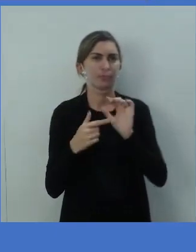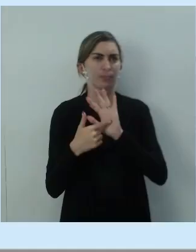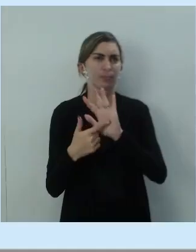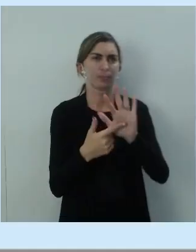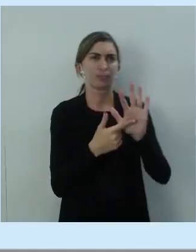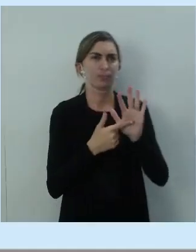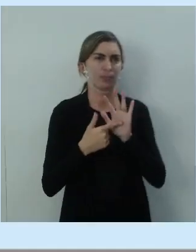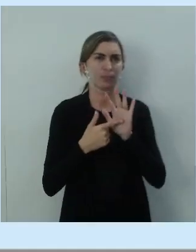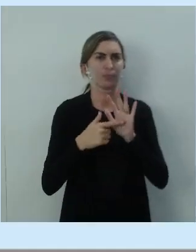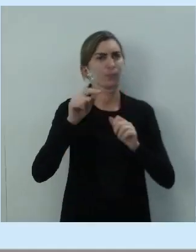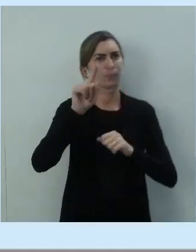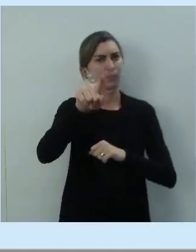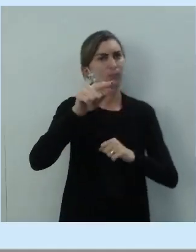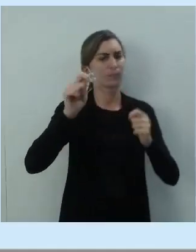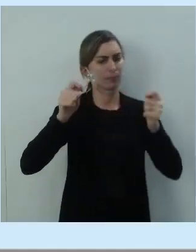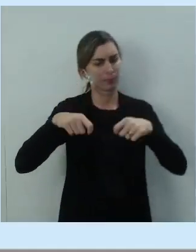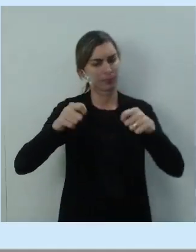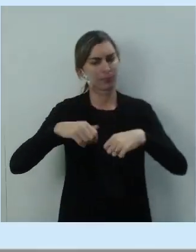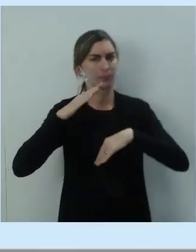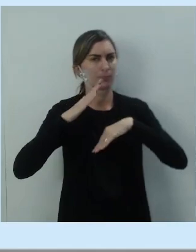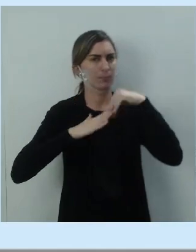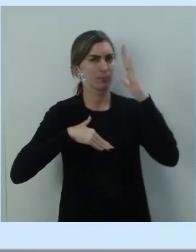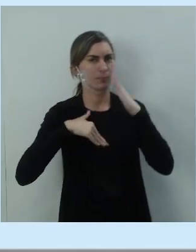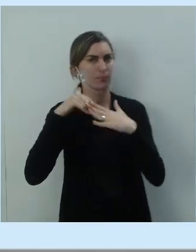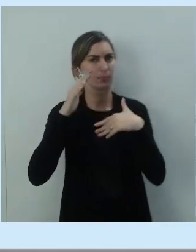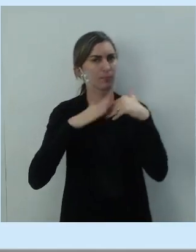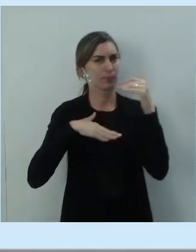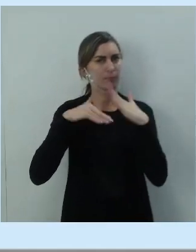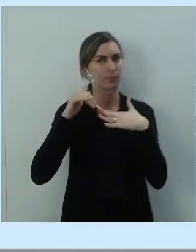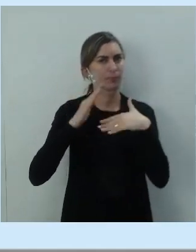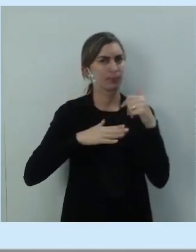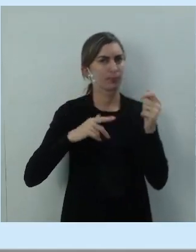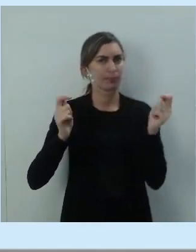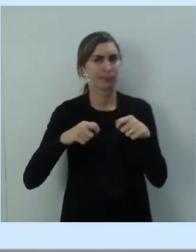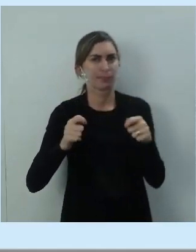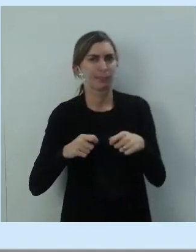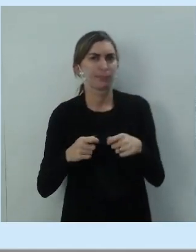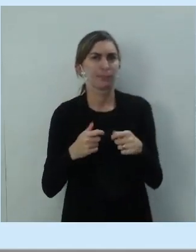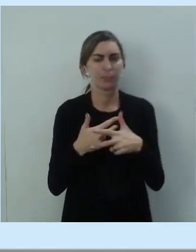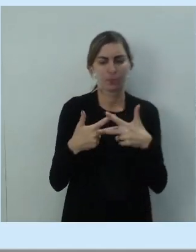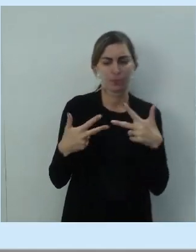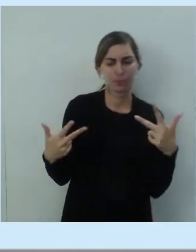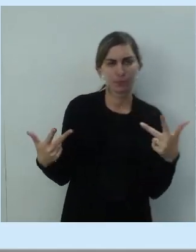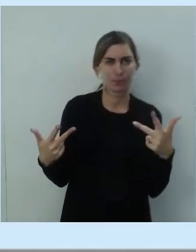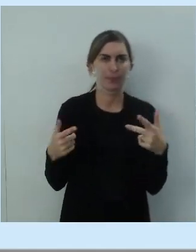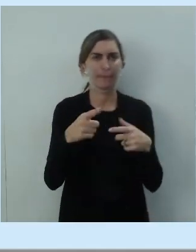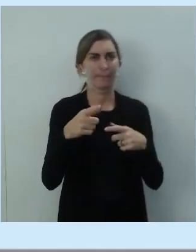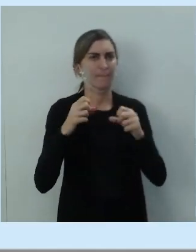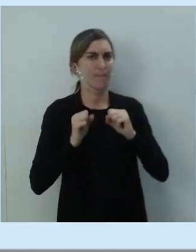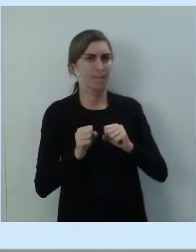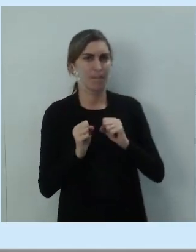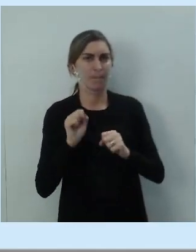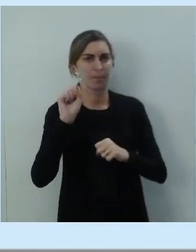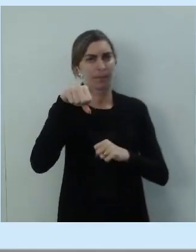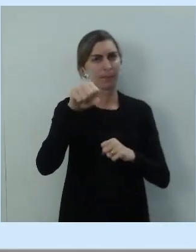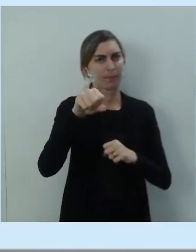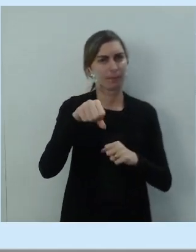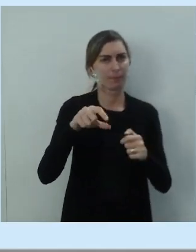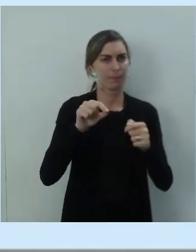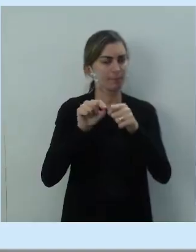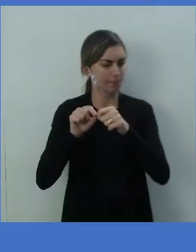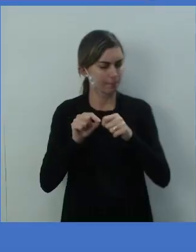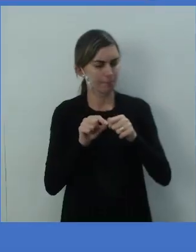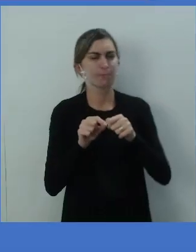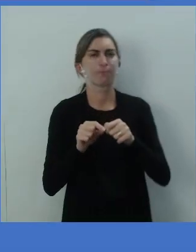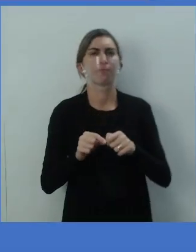você tem capacidade ou habilidade de lidar com alguma coisa e você pode, sim, executar.